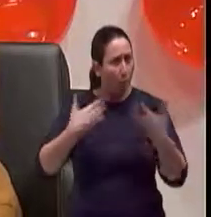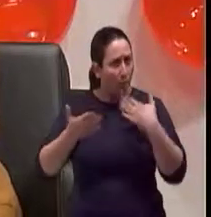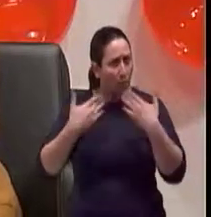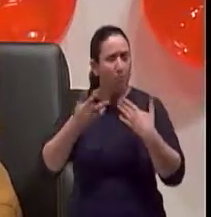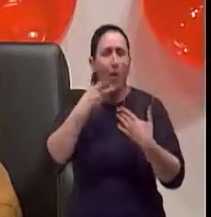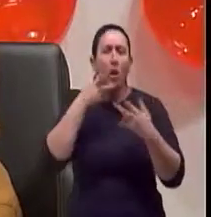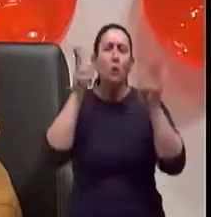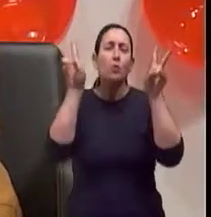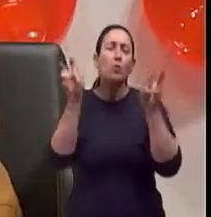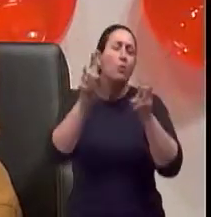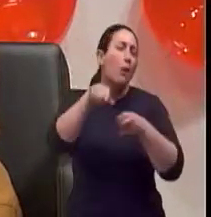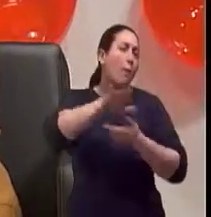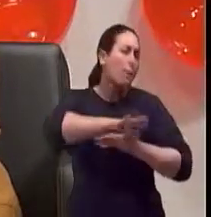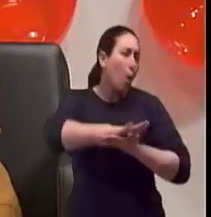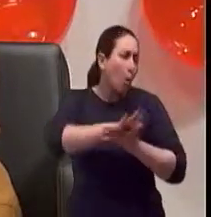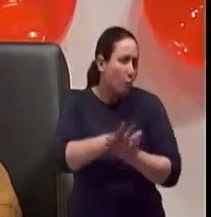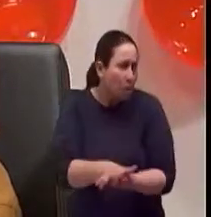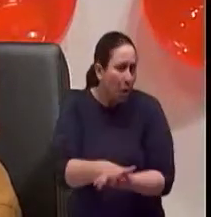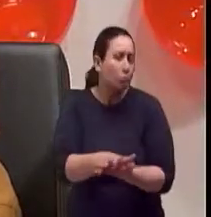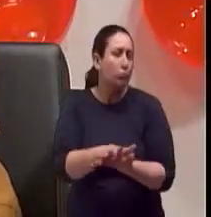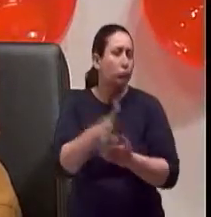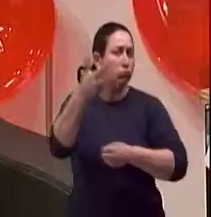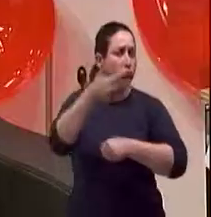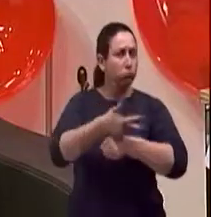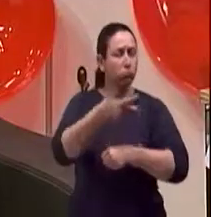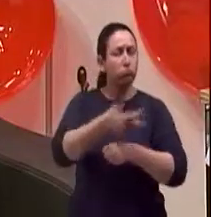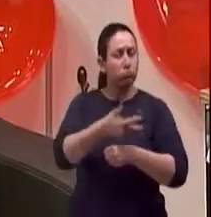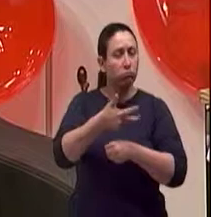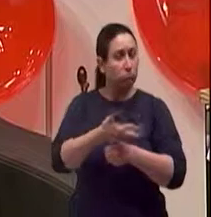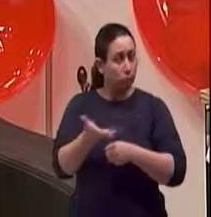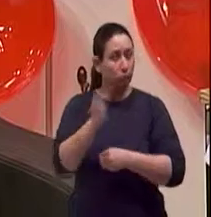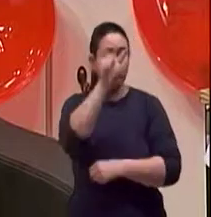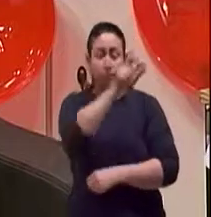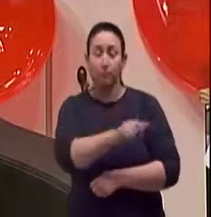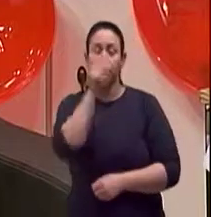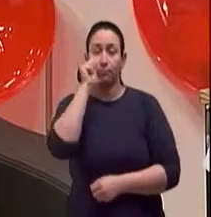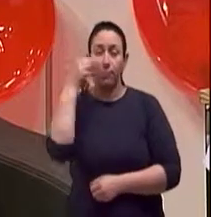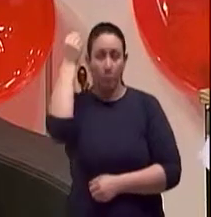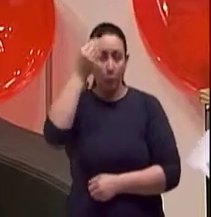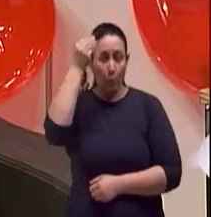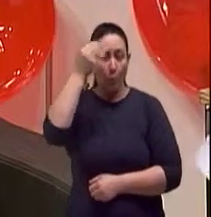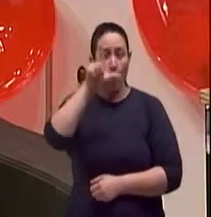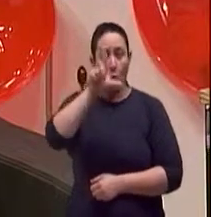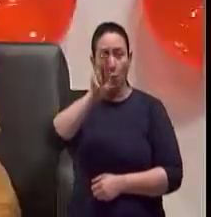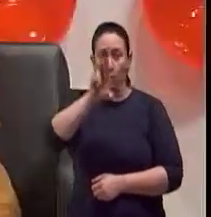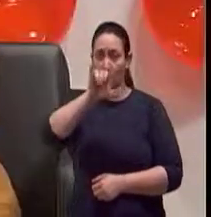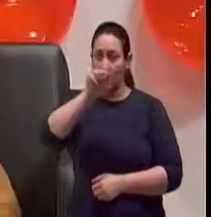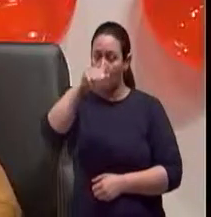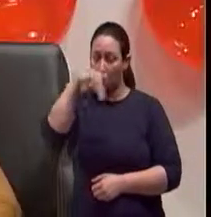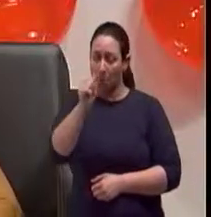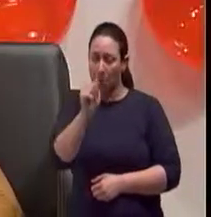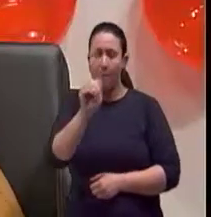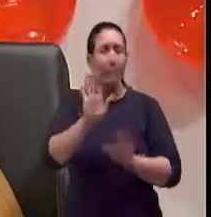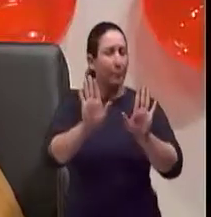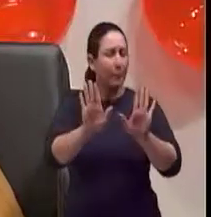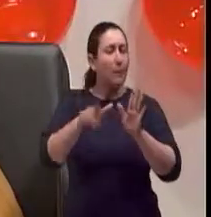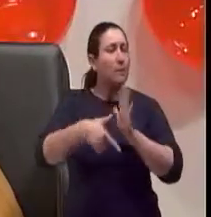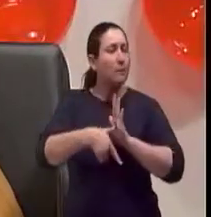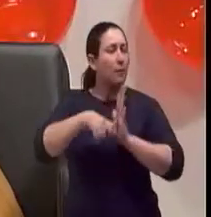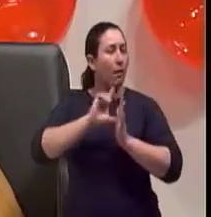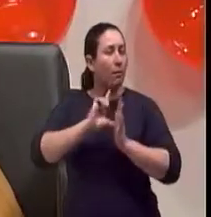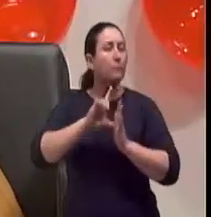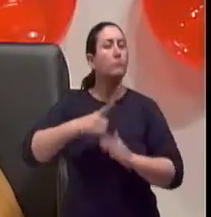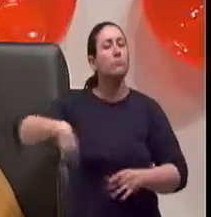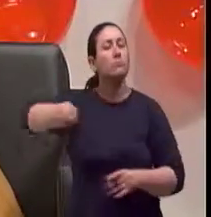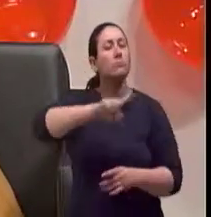preconceito com a terceira idade com a psicóloga Luciana Menezes de Azevedo. Mas antes, a gente vai então falar